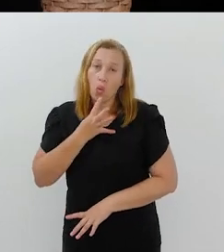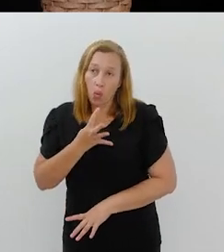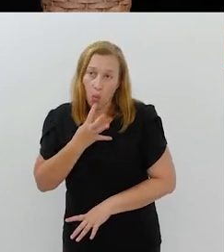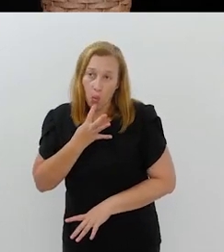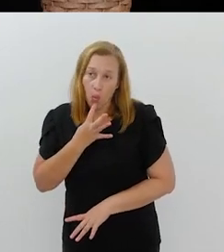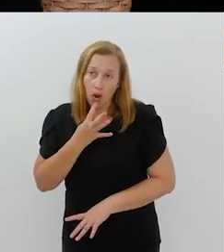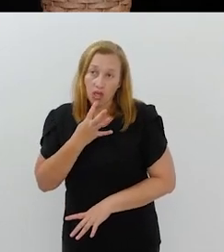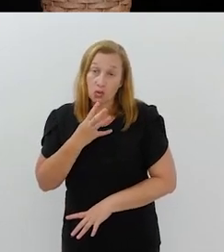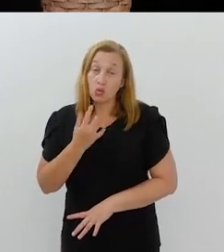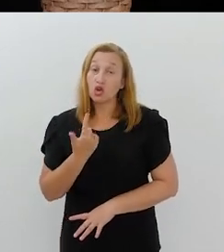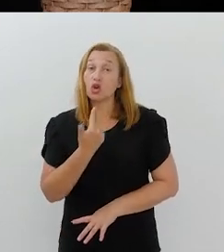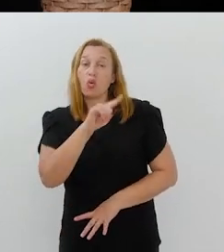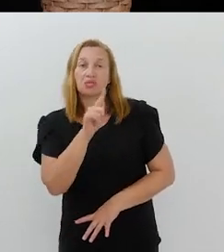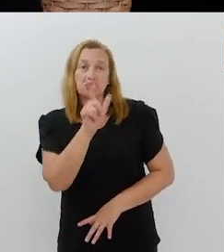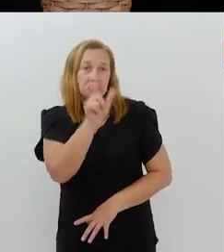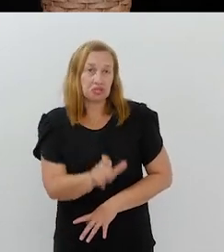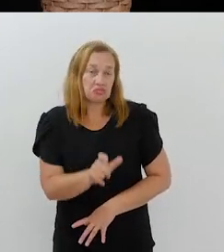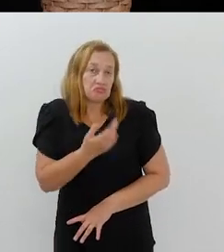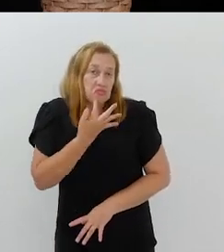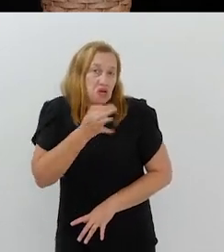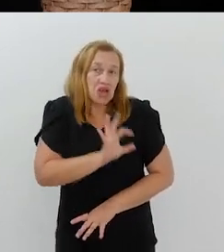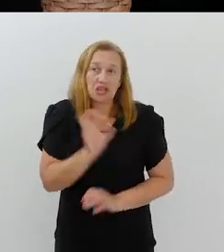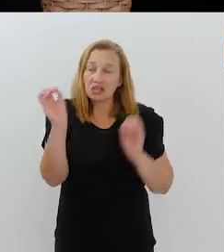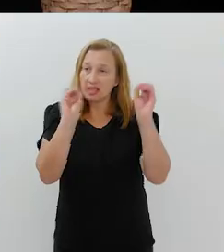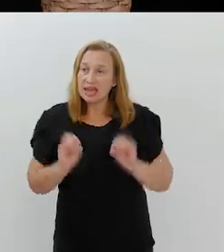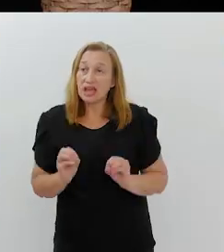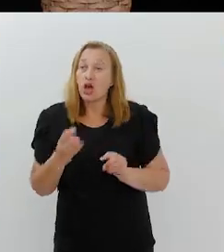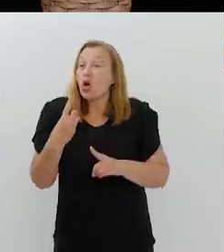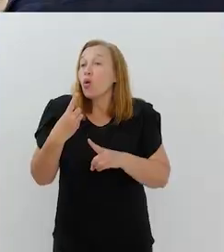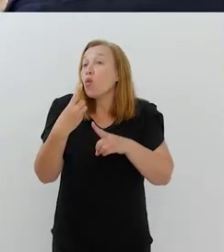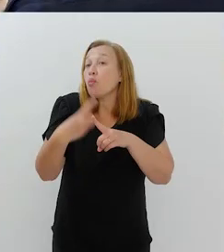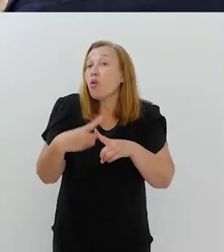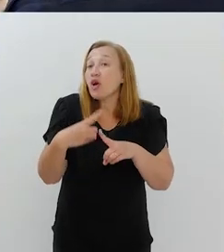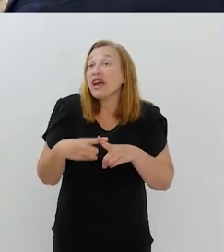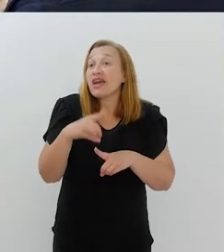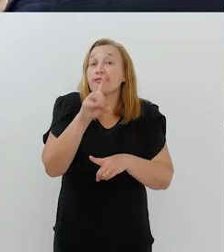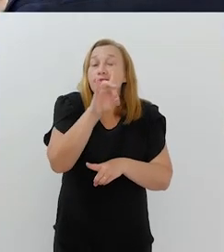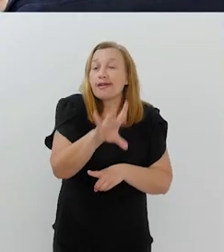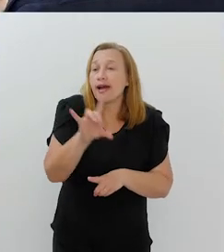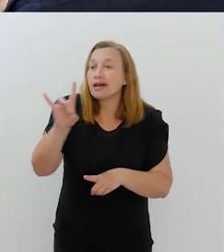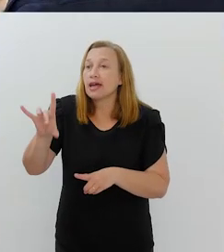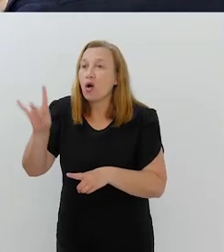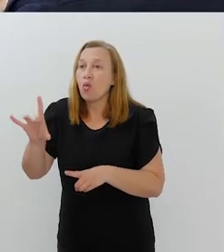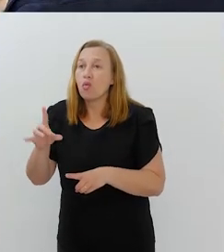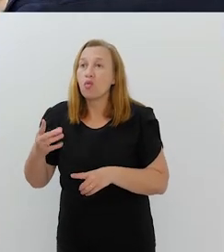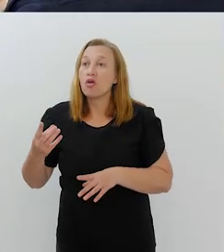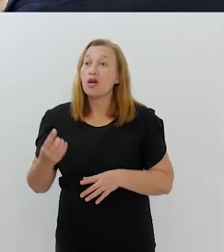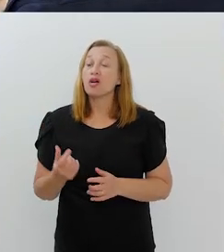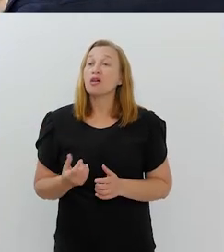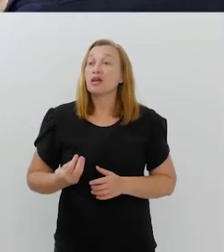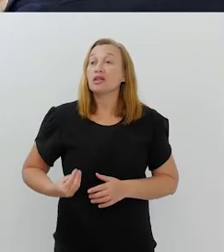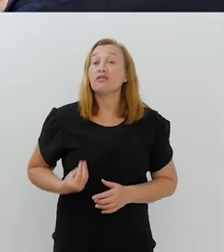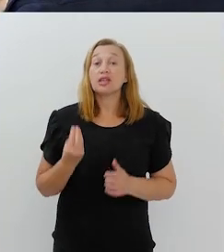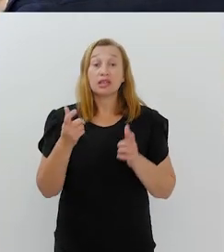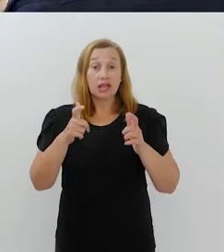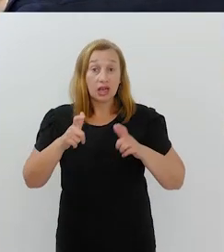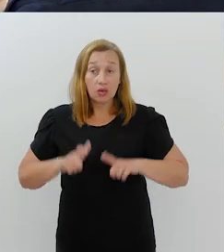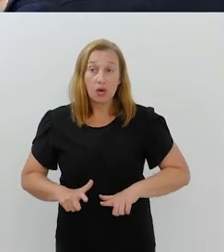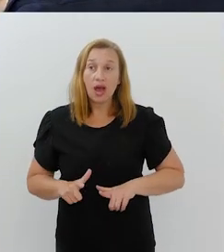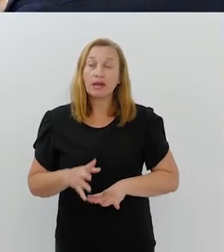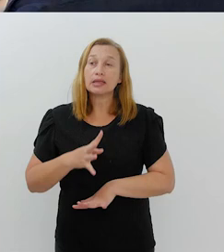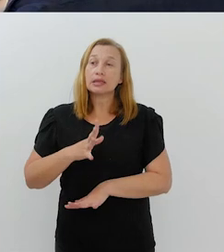conhece isso que eles não conhecem. O porquê de cada um está ali. Nós temos